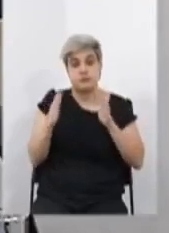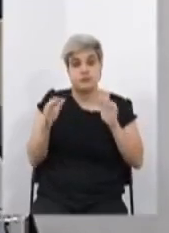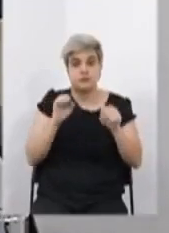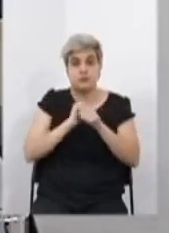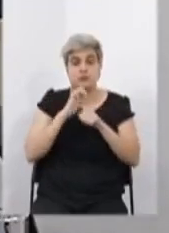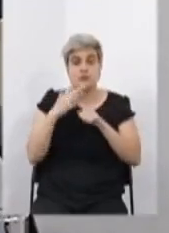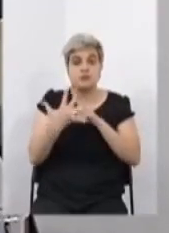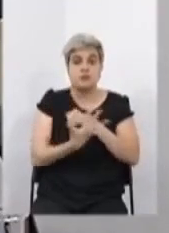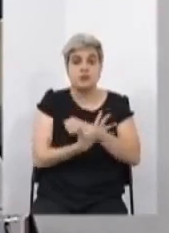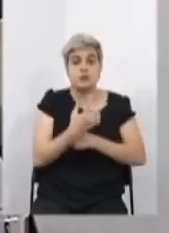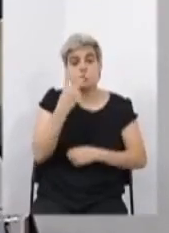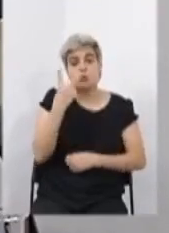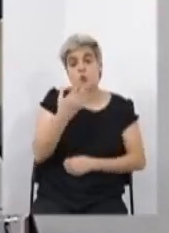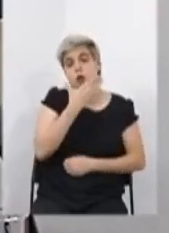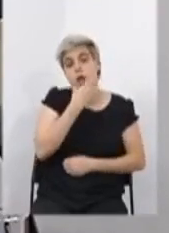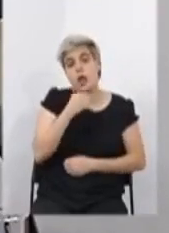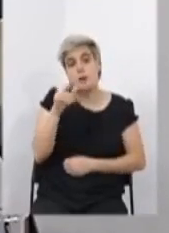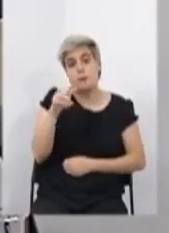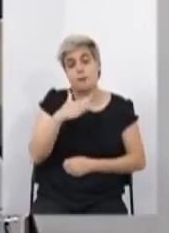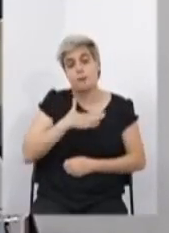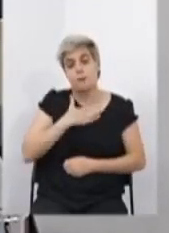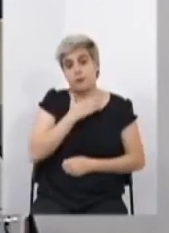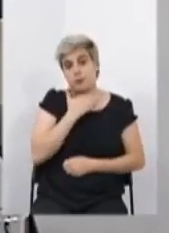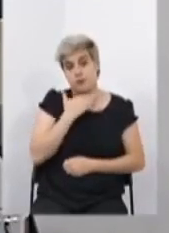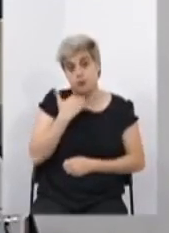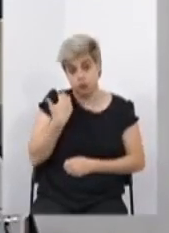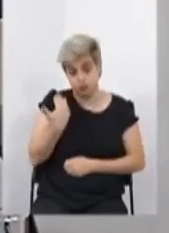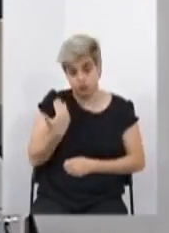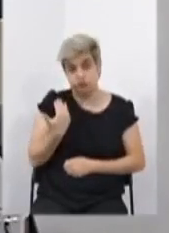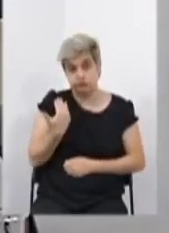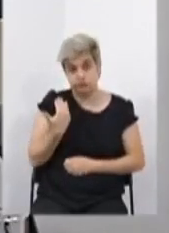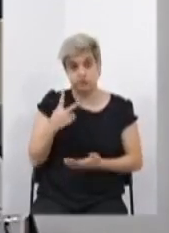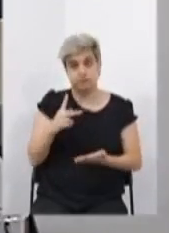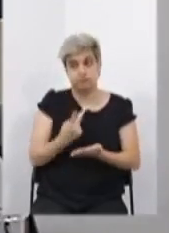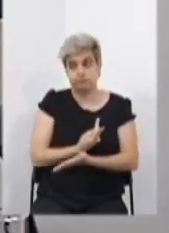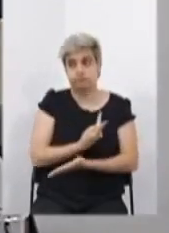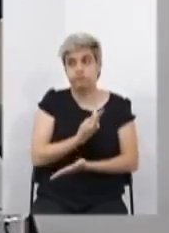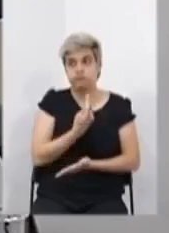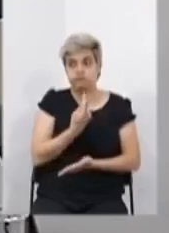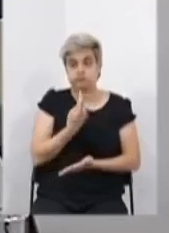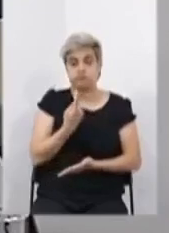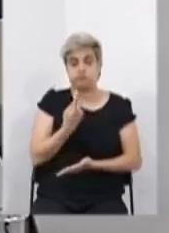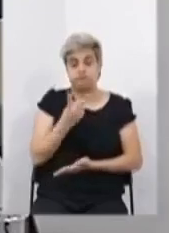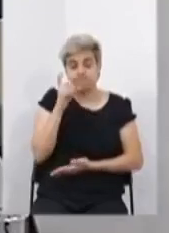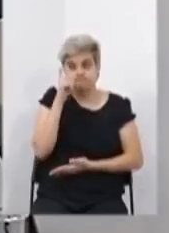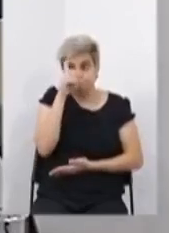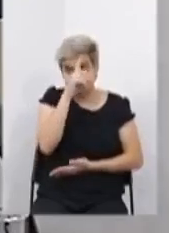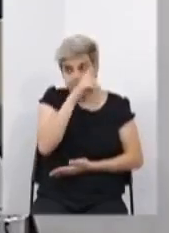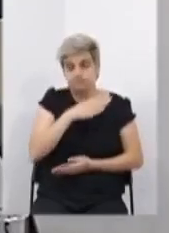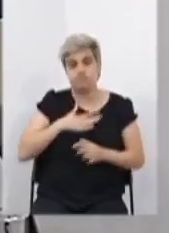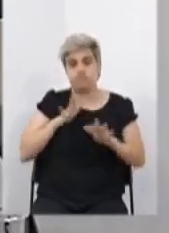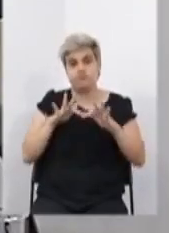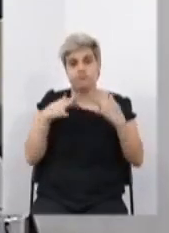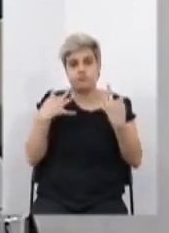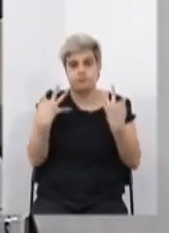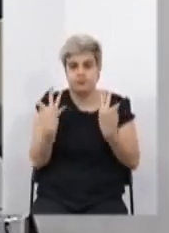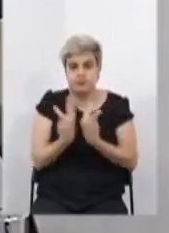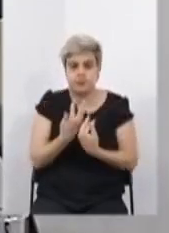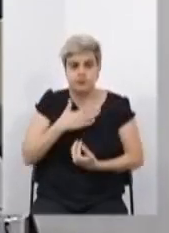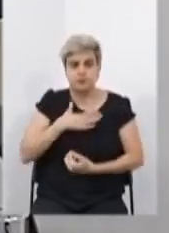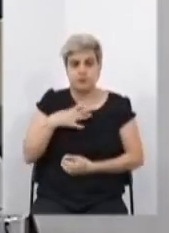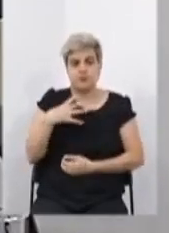eu perdi dois irmãos em dois meses. Foi uma coisa muito forte para a minha família, para mim especialmente.